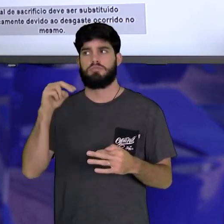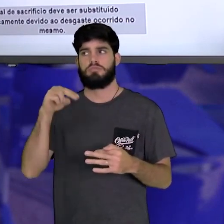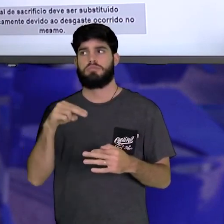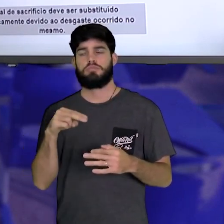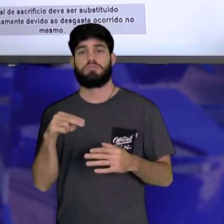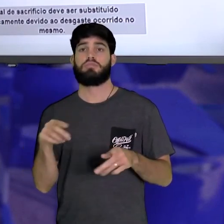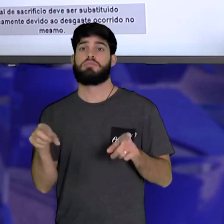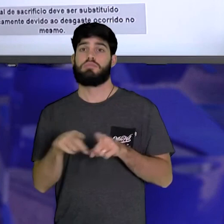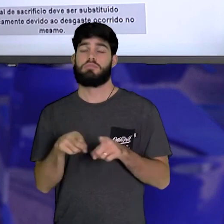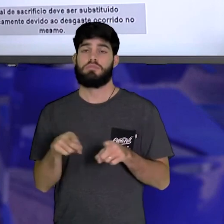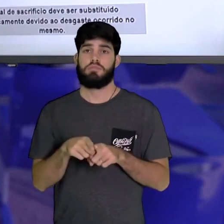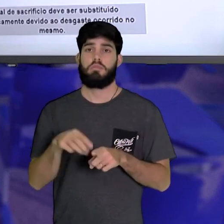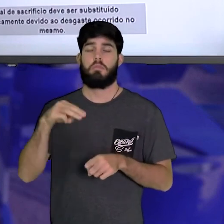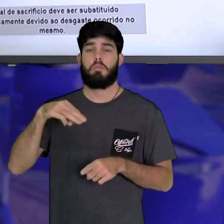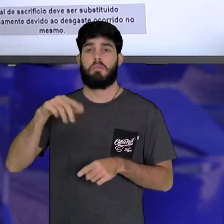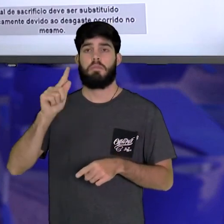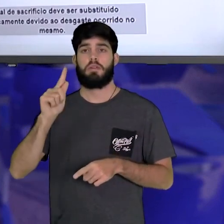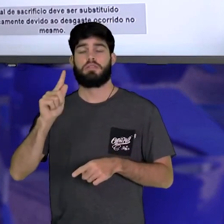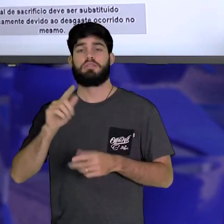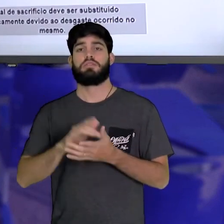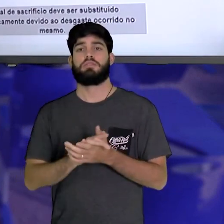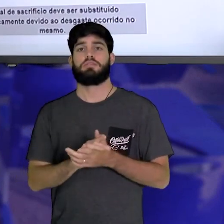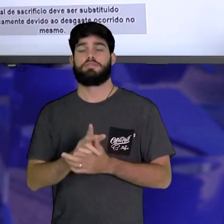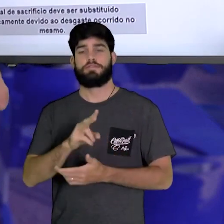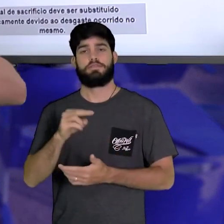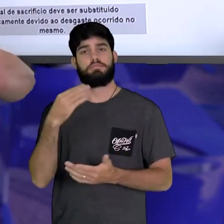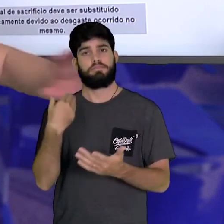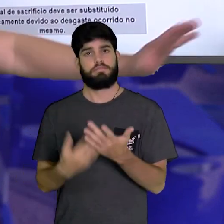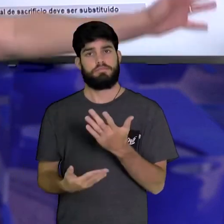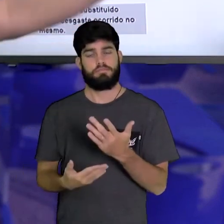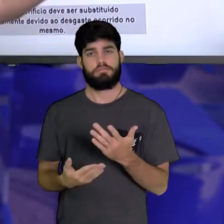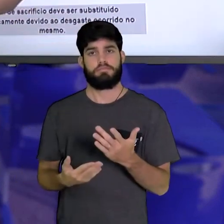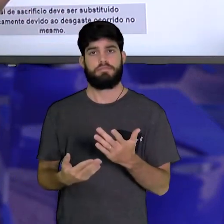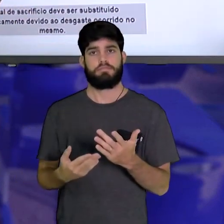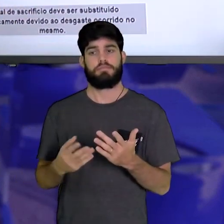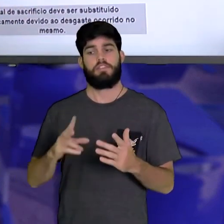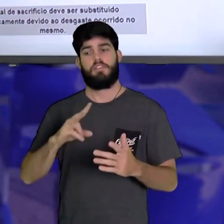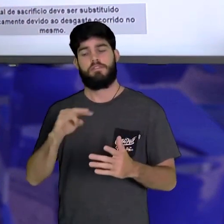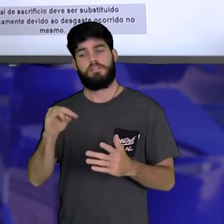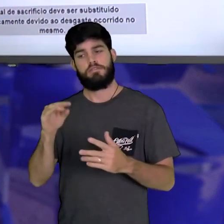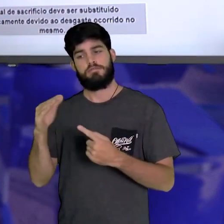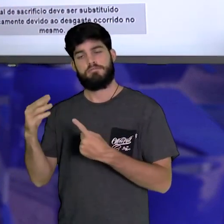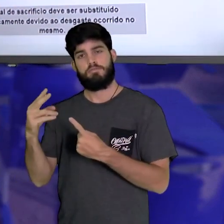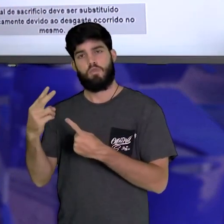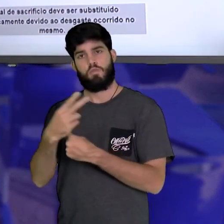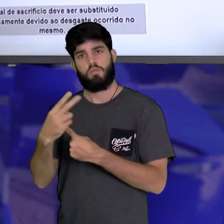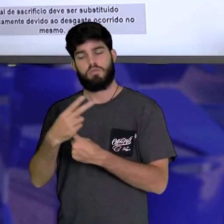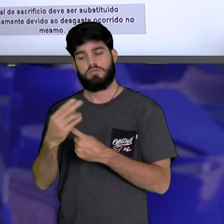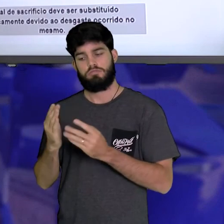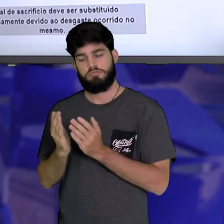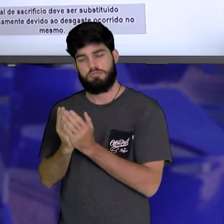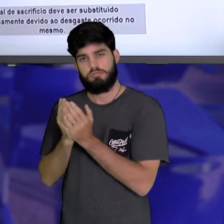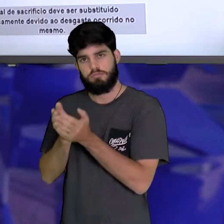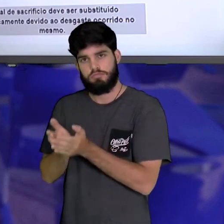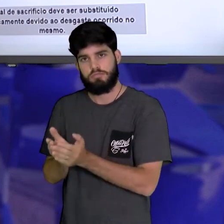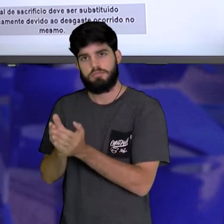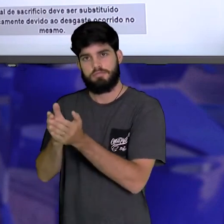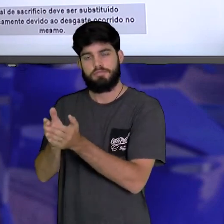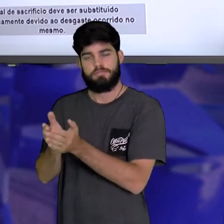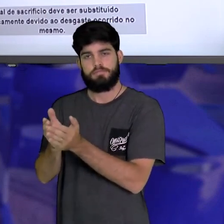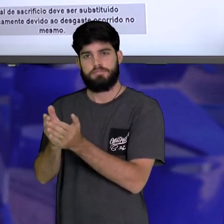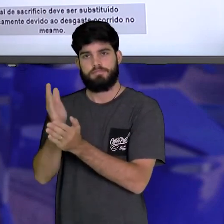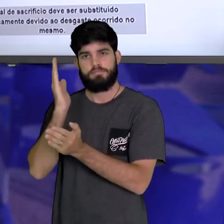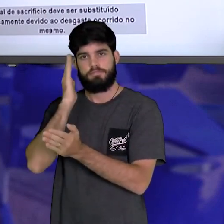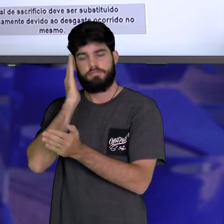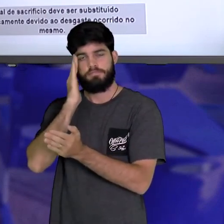vão oxidar, que vão perder elétron e aí eles vão proteger totalmente aquela lâmina imensa de